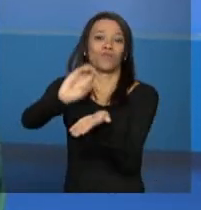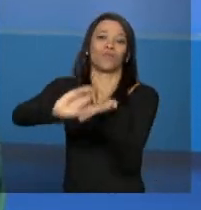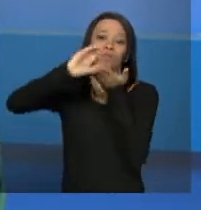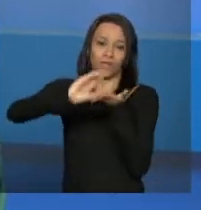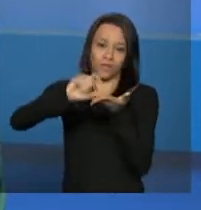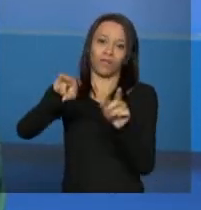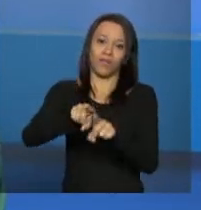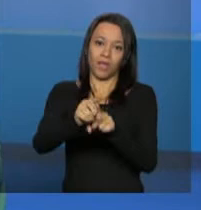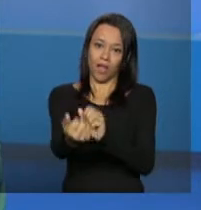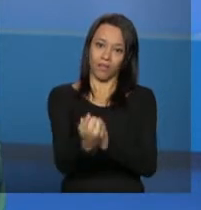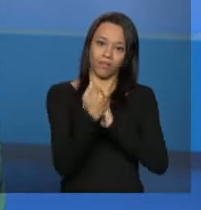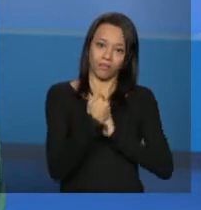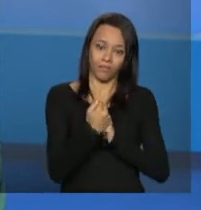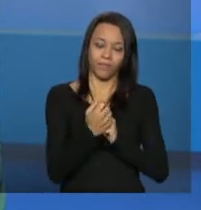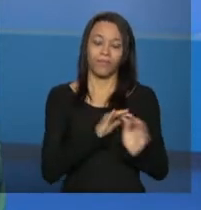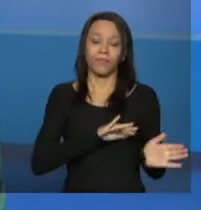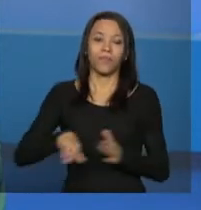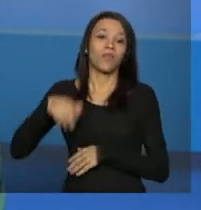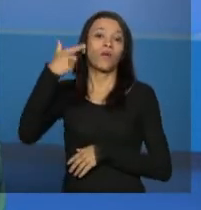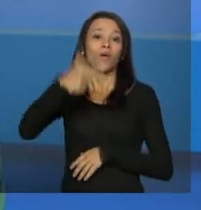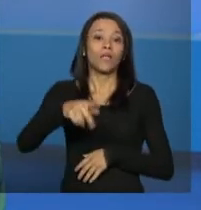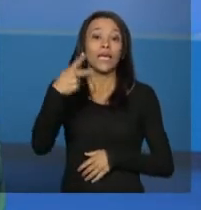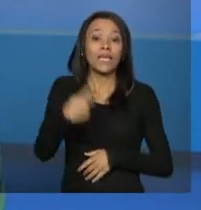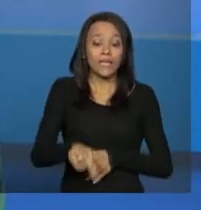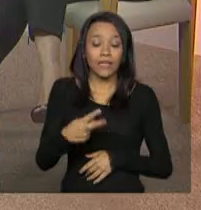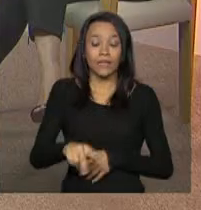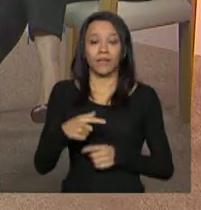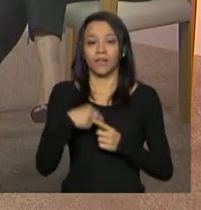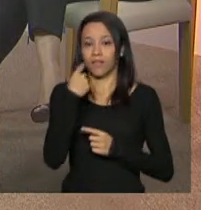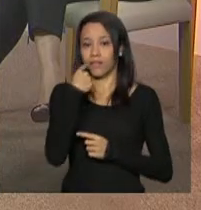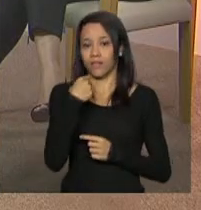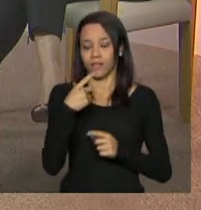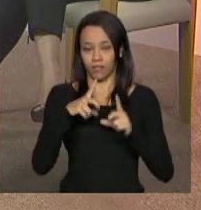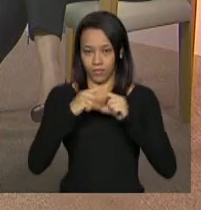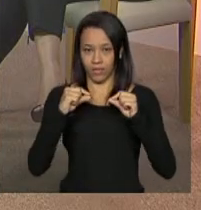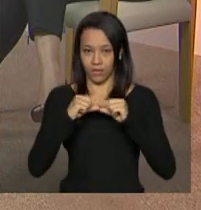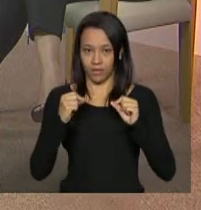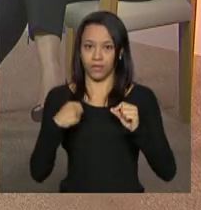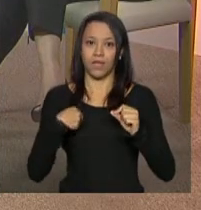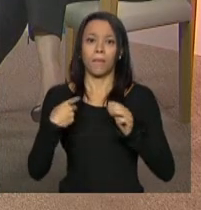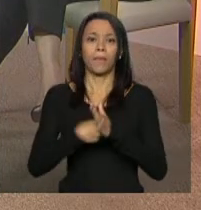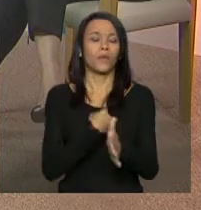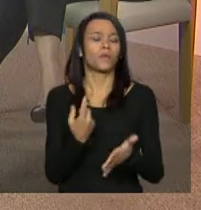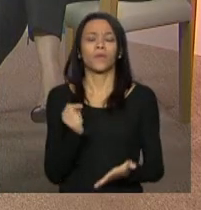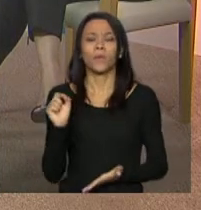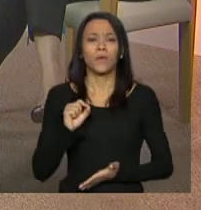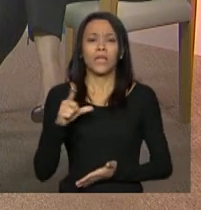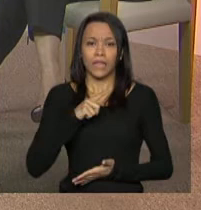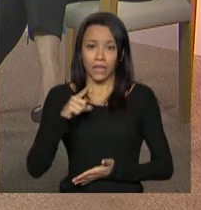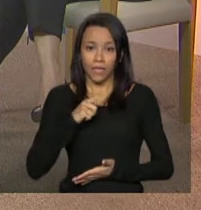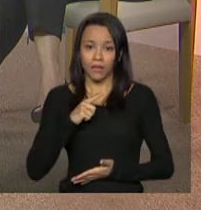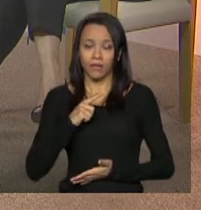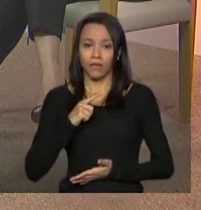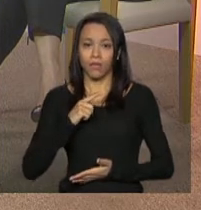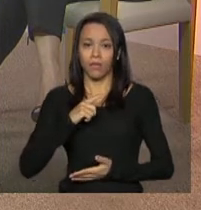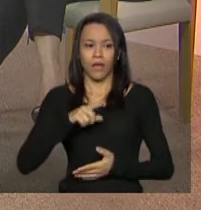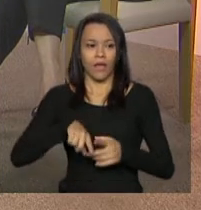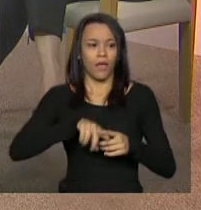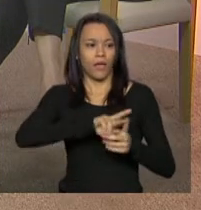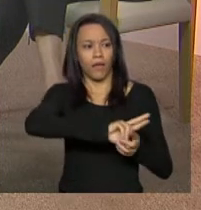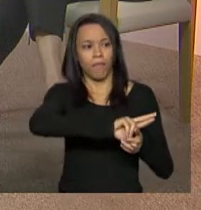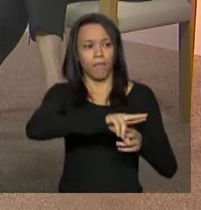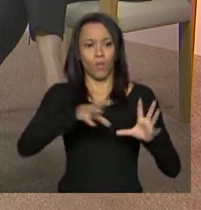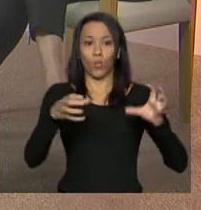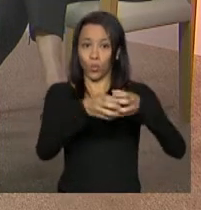Bom, a Soraya Cardoso de Itaguatinga aqui no Distrito Federal Miriam tem o que inserir no campo recursos humanos todos os funcionários que